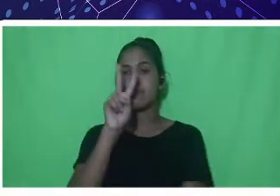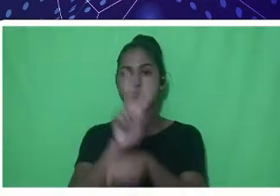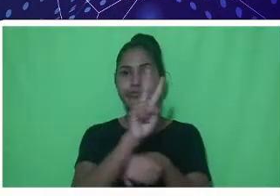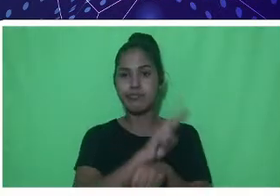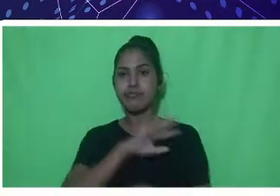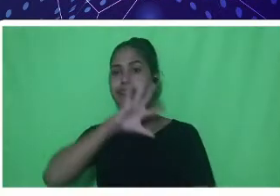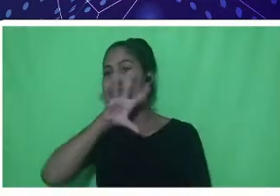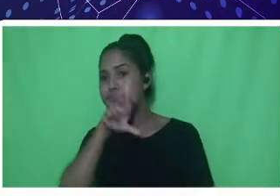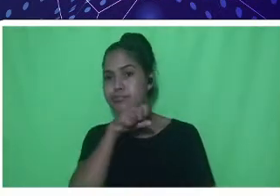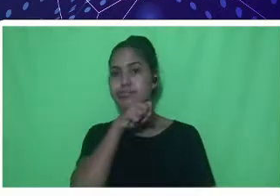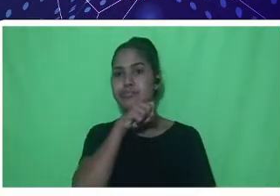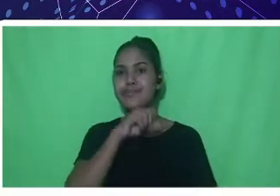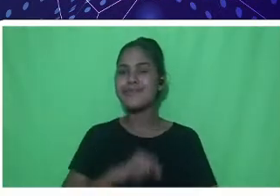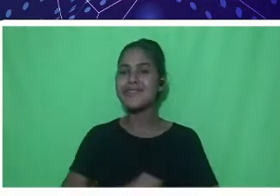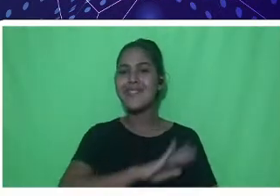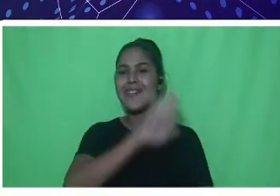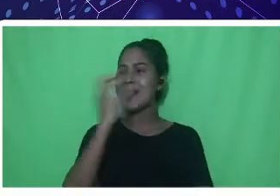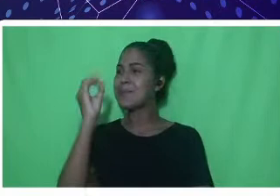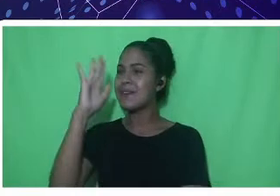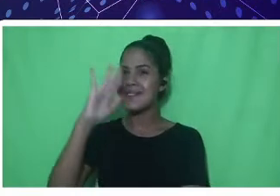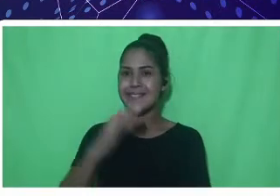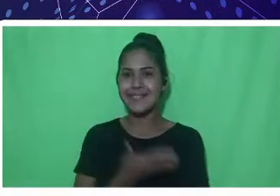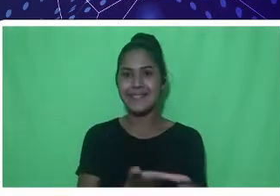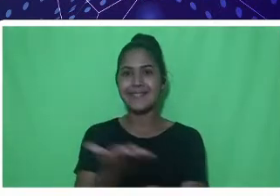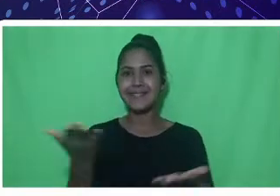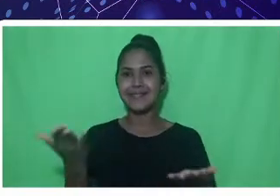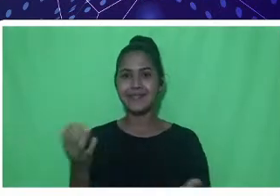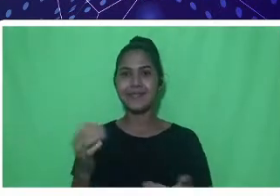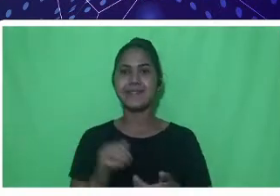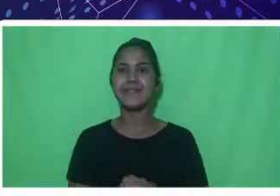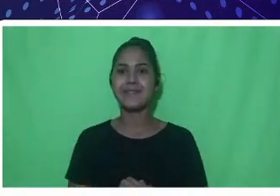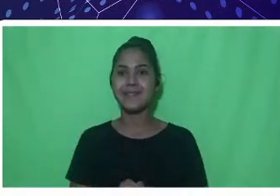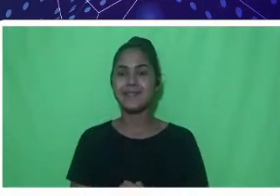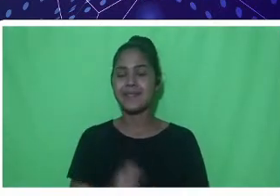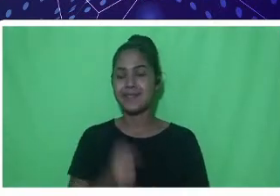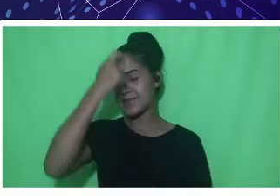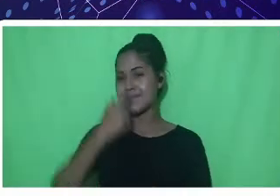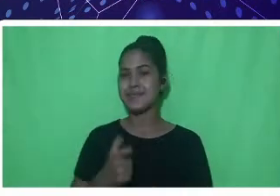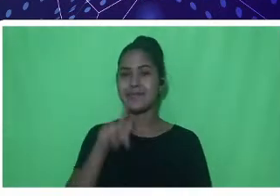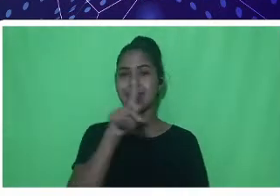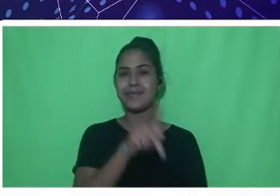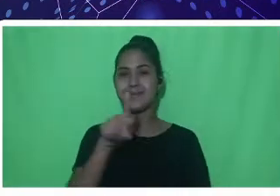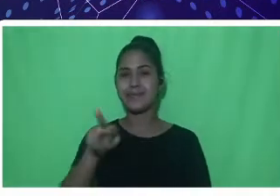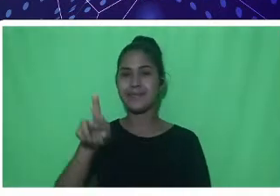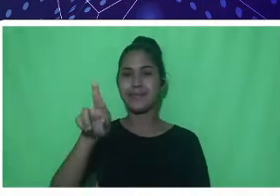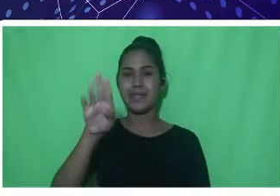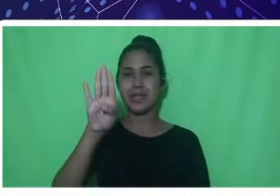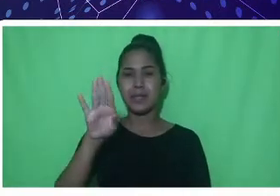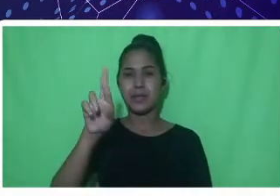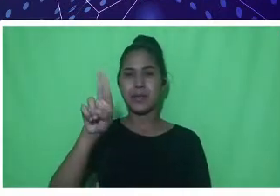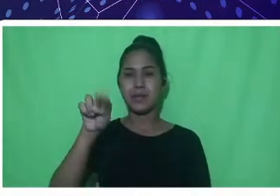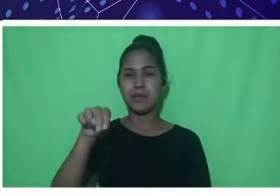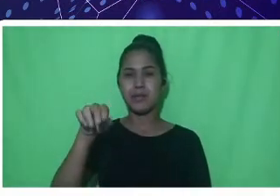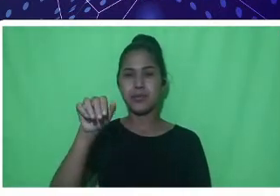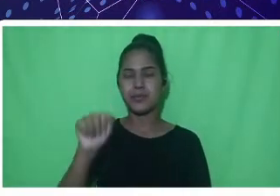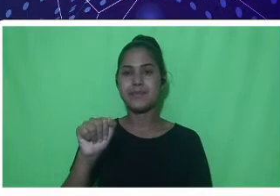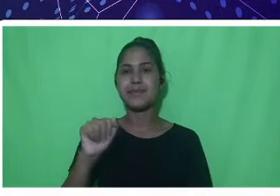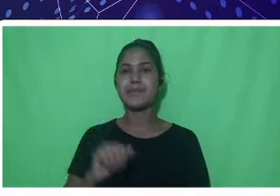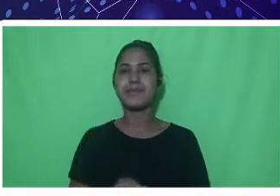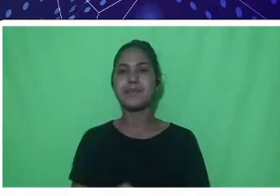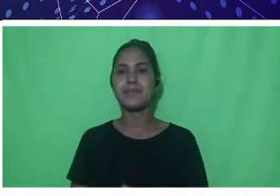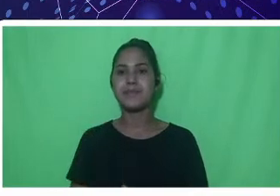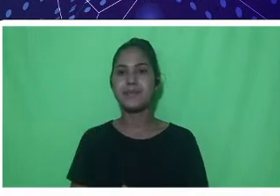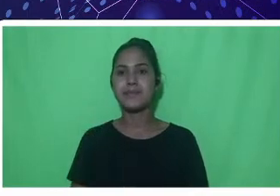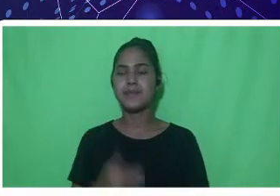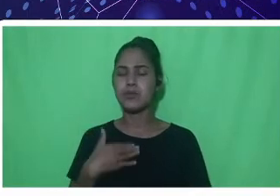Boa tarde, Alô. Eu sou a professora Bruna Rafaela Caetano, no Espaço de Hora. Eu gostaria